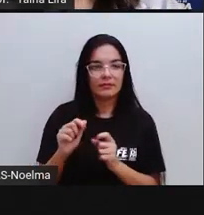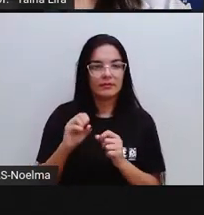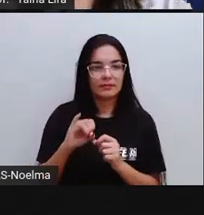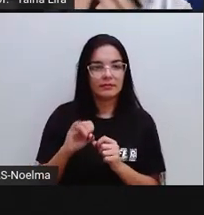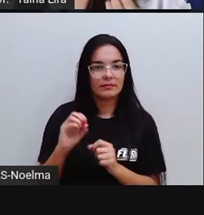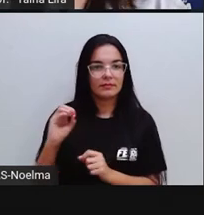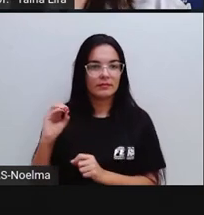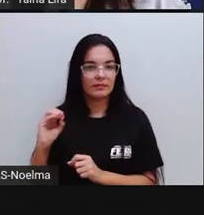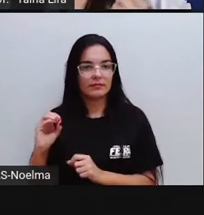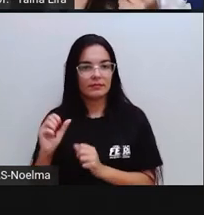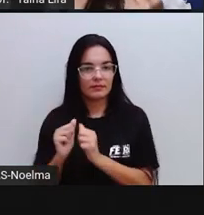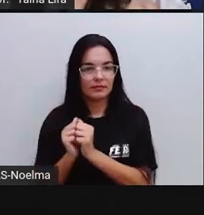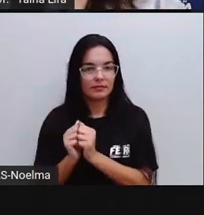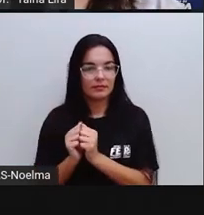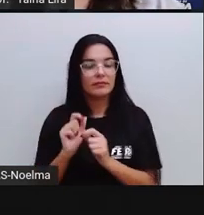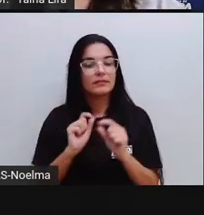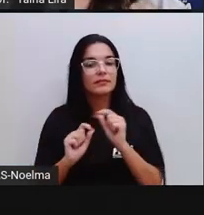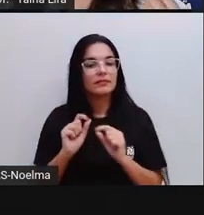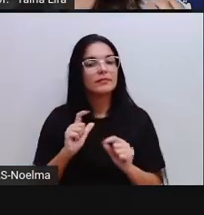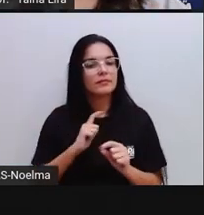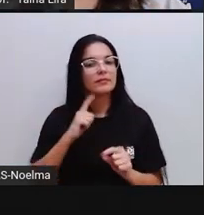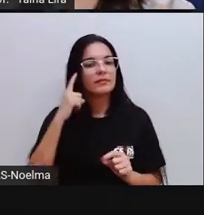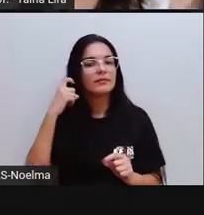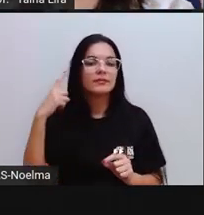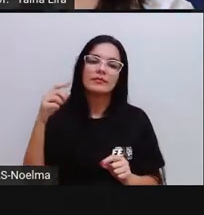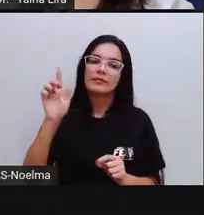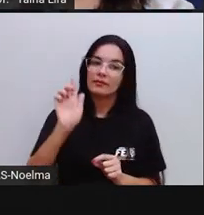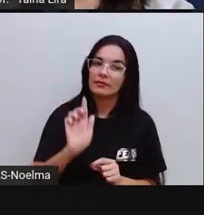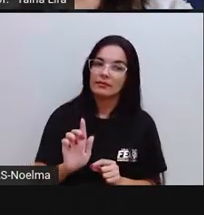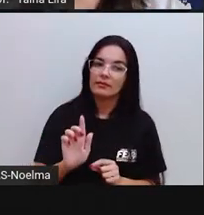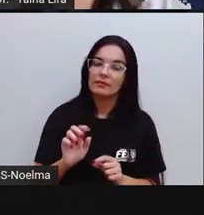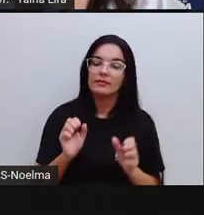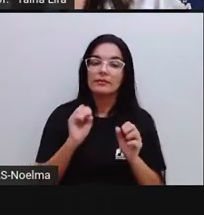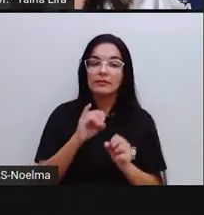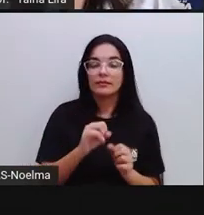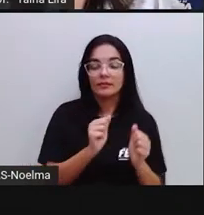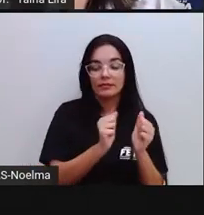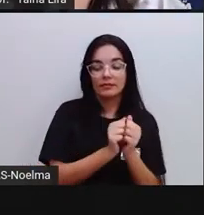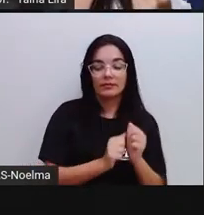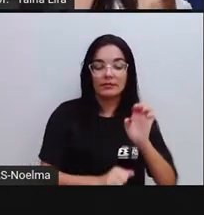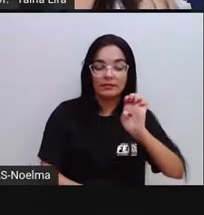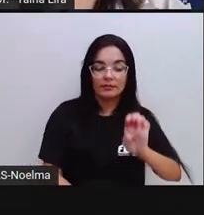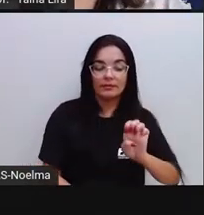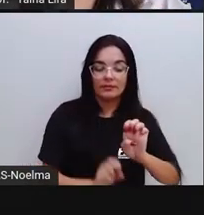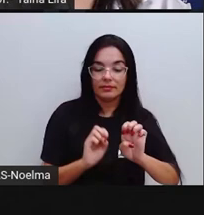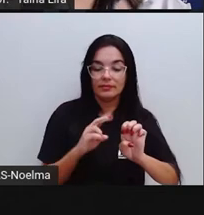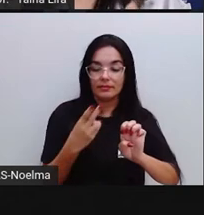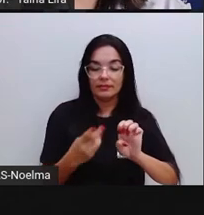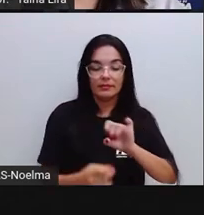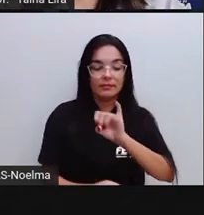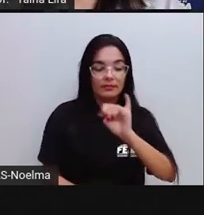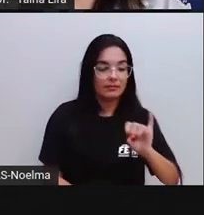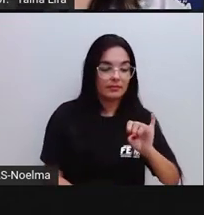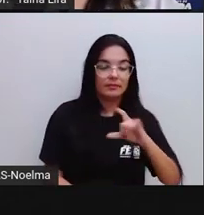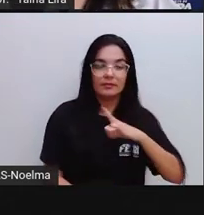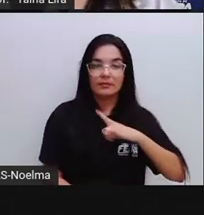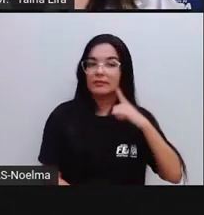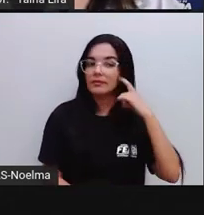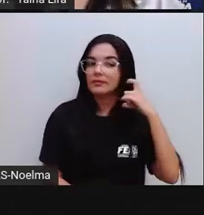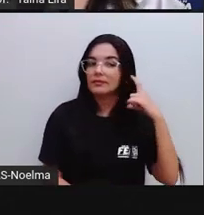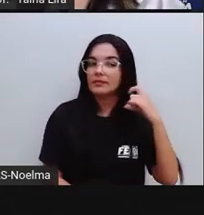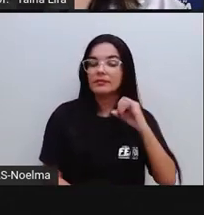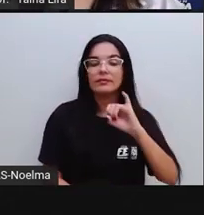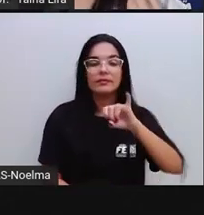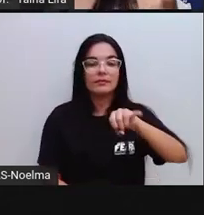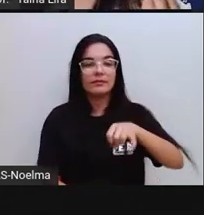de G. Junto das vogais E, E e I, a letra G tem som de G. Agora,